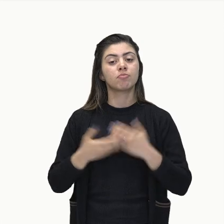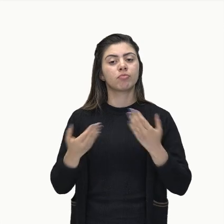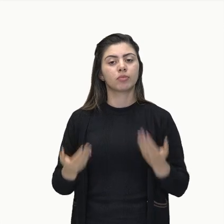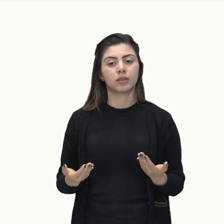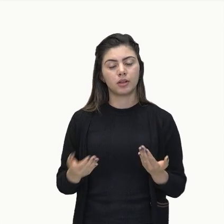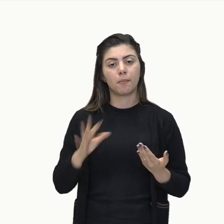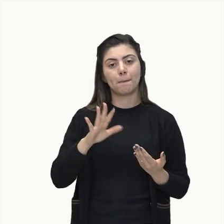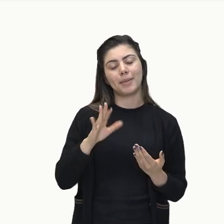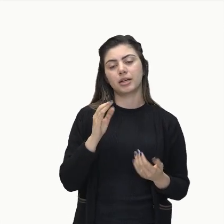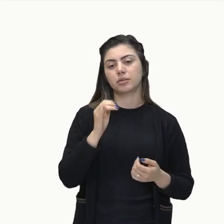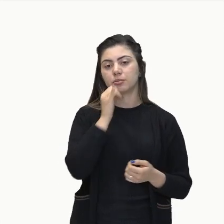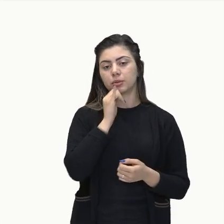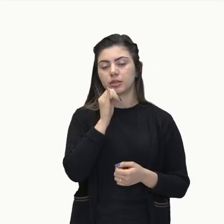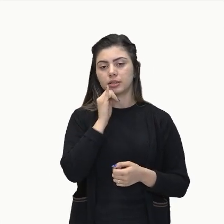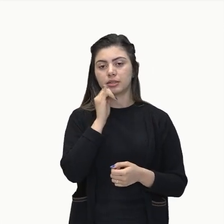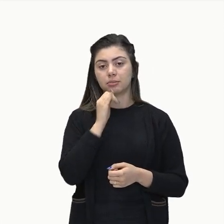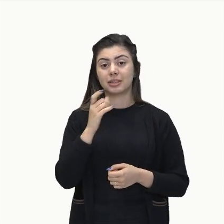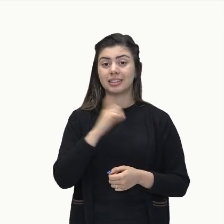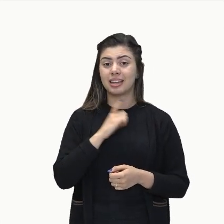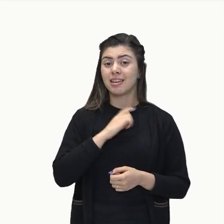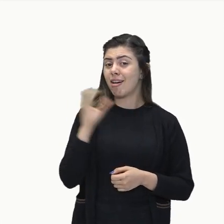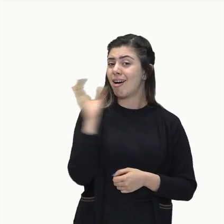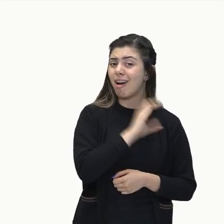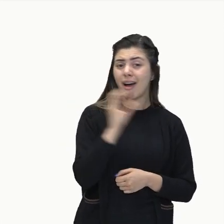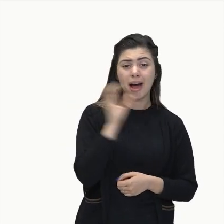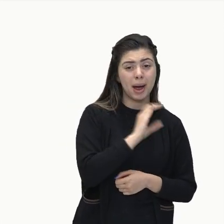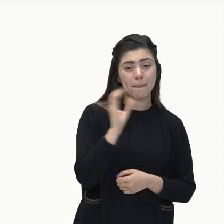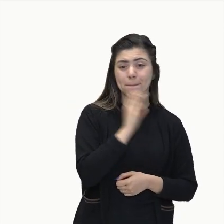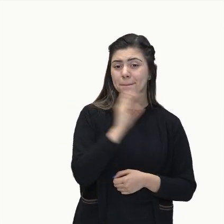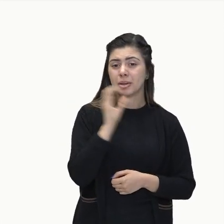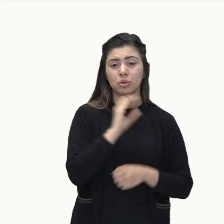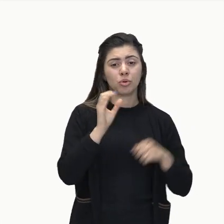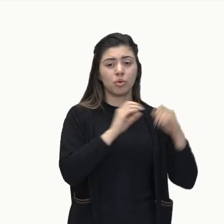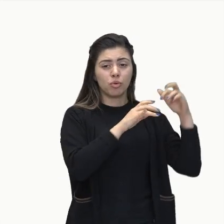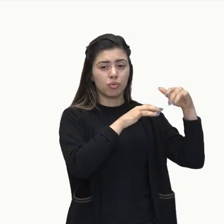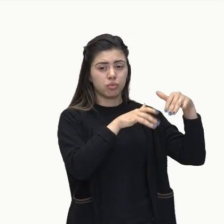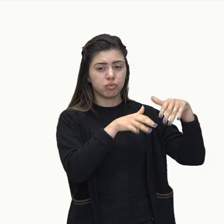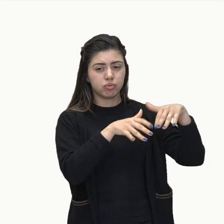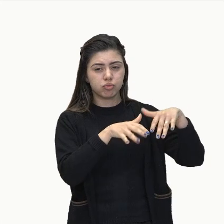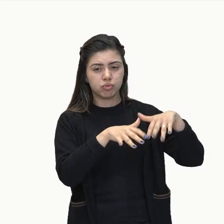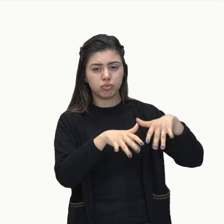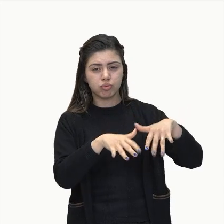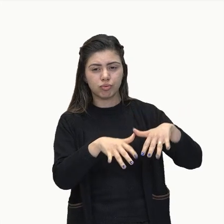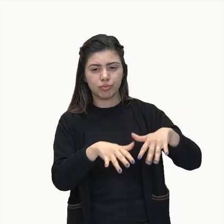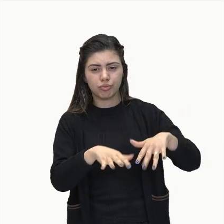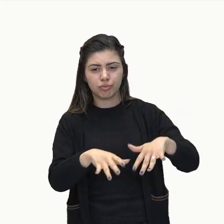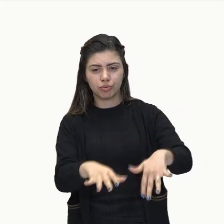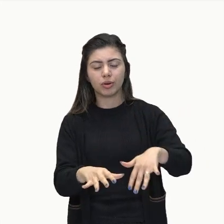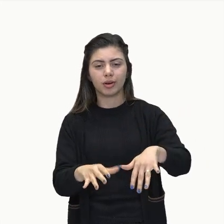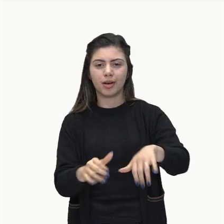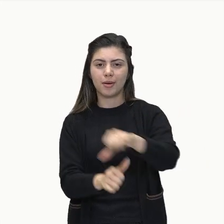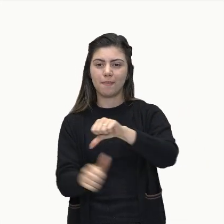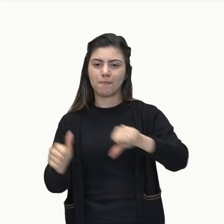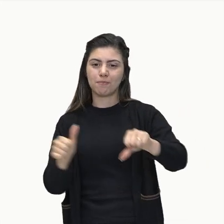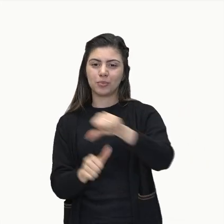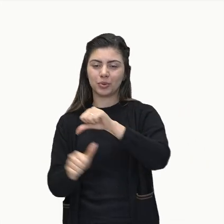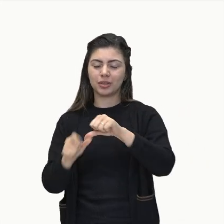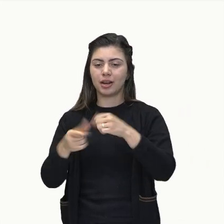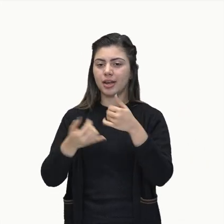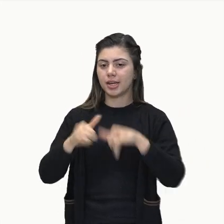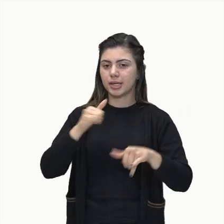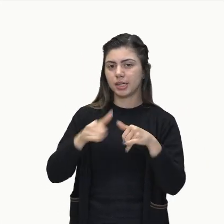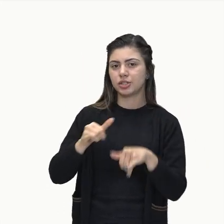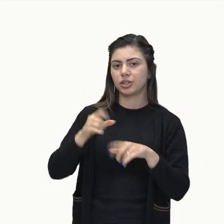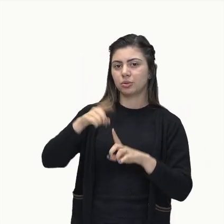outro lado, ela vai ganhando velocidade. E aí, ó, vai se transformando em energia cinética.